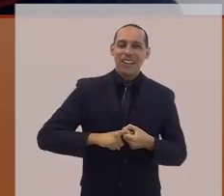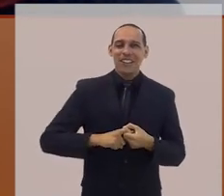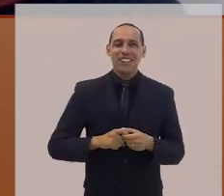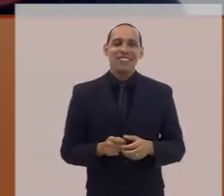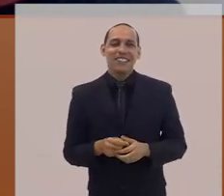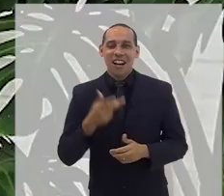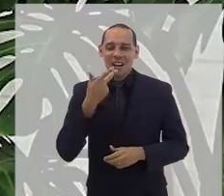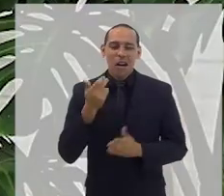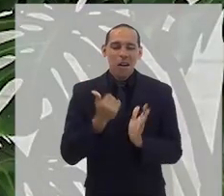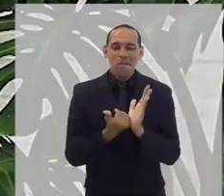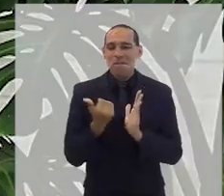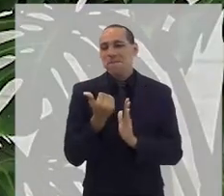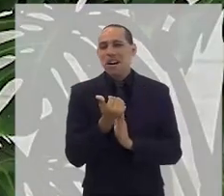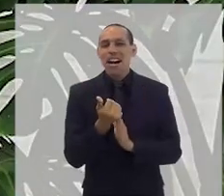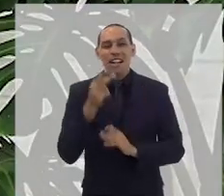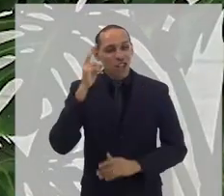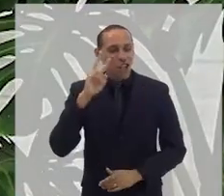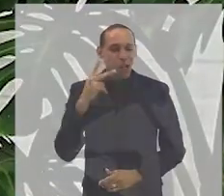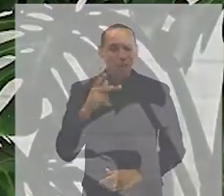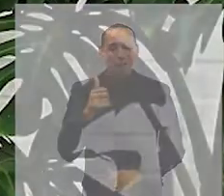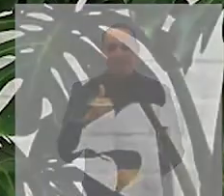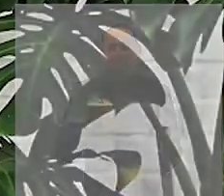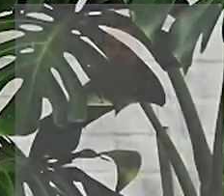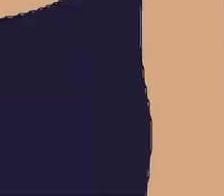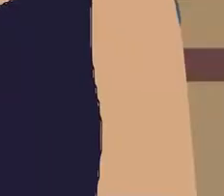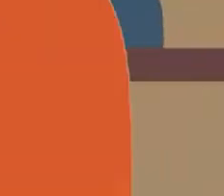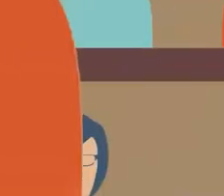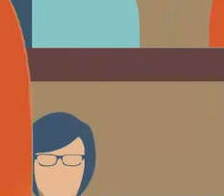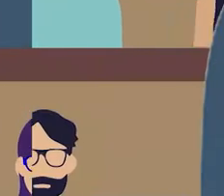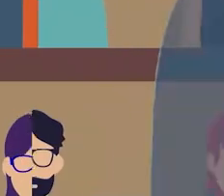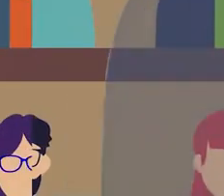próximo bloco. É só um minutinho. Não saia daí.